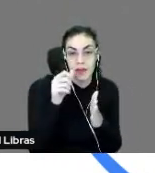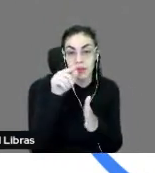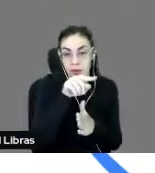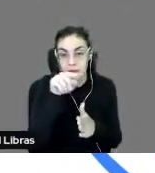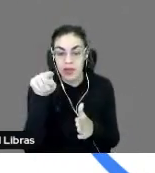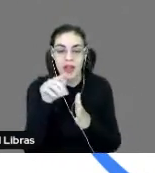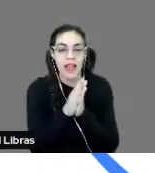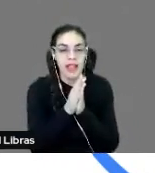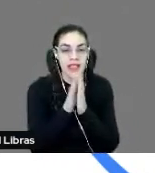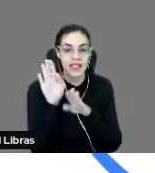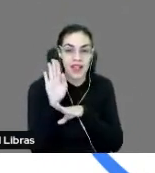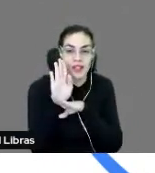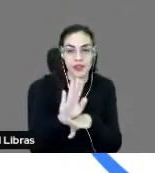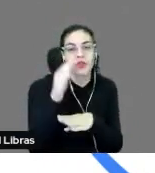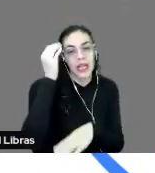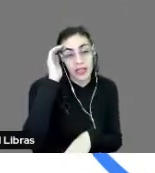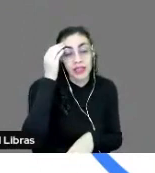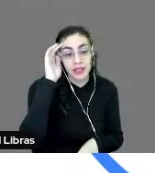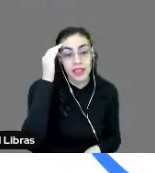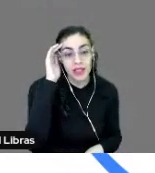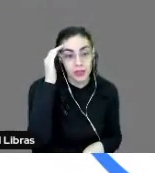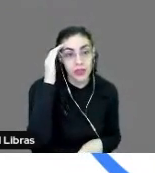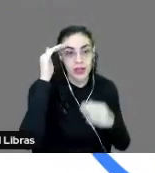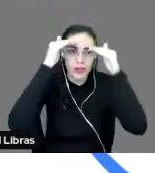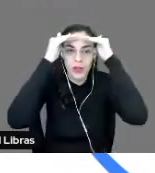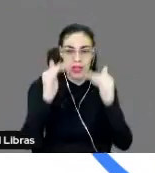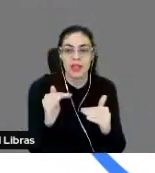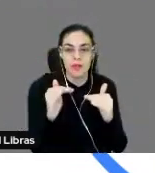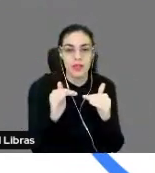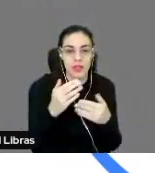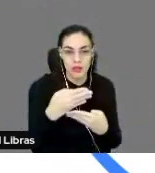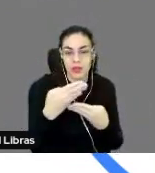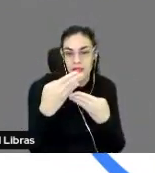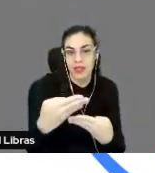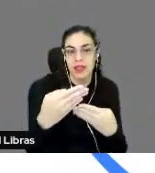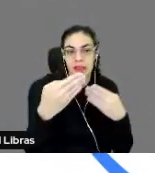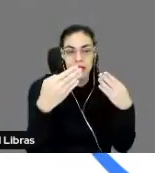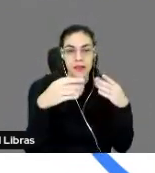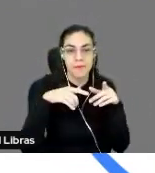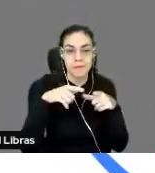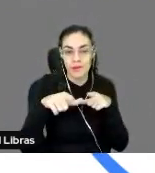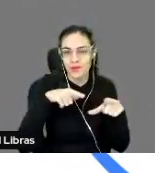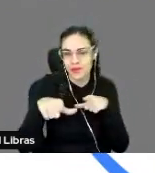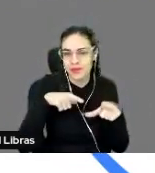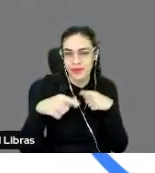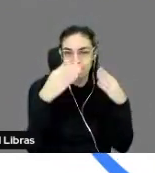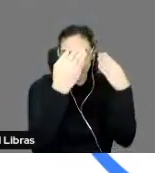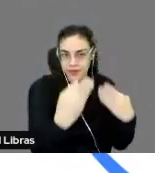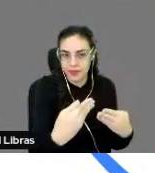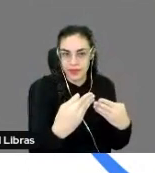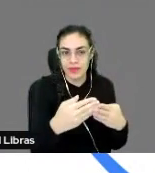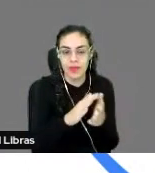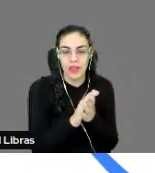contribuir para a compreensão dos estudantes a respeito da responsabilidade que a gente tem quando a gente entrega um trabalho, seja lá no ensino superior, na universidade, na